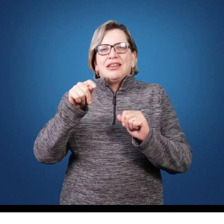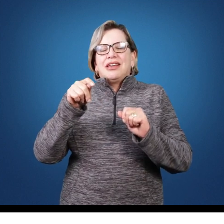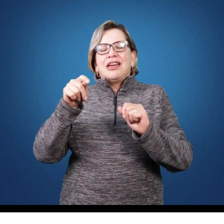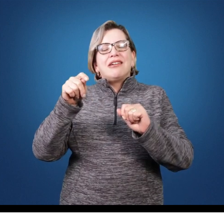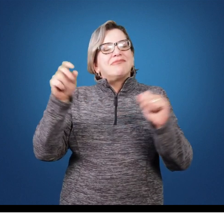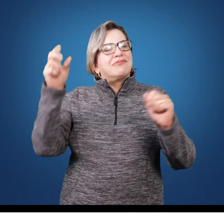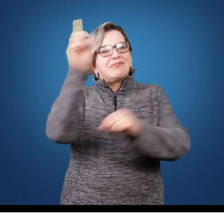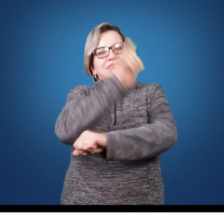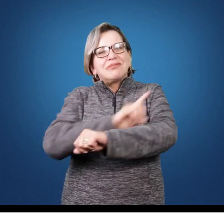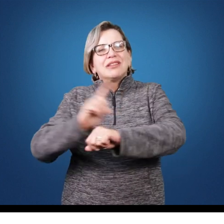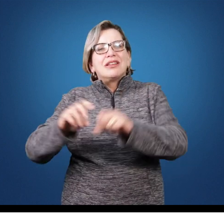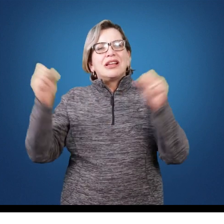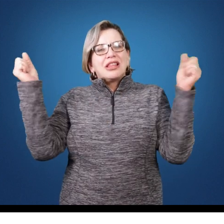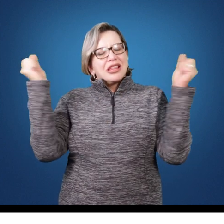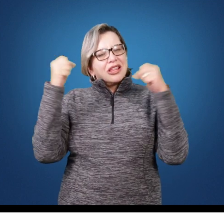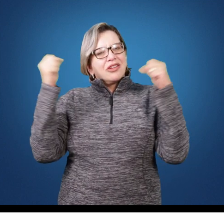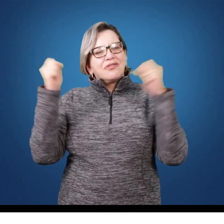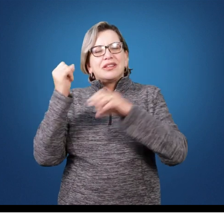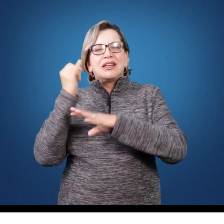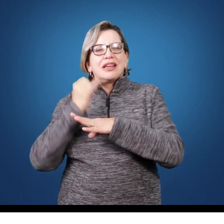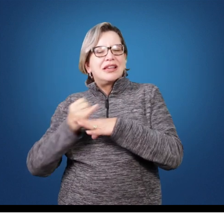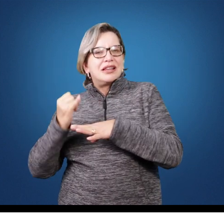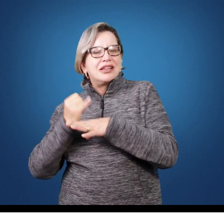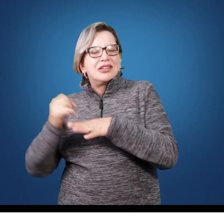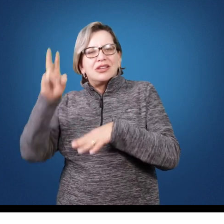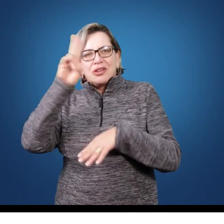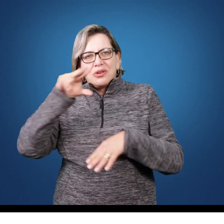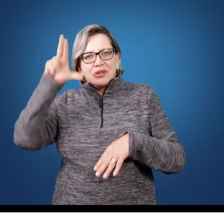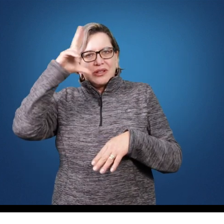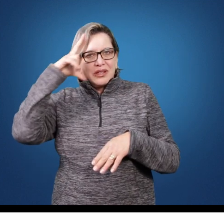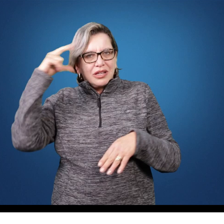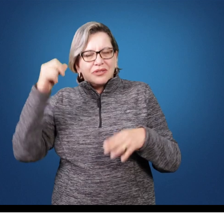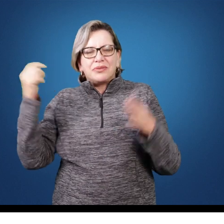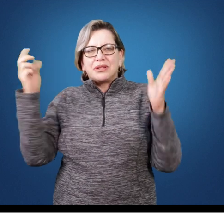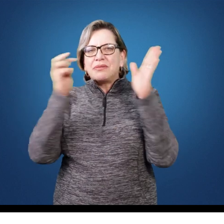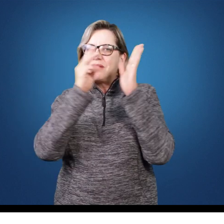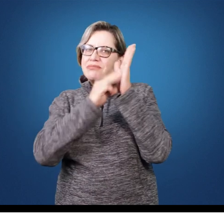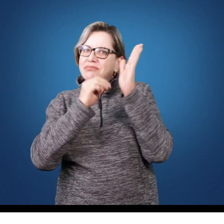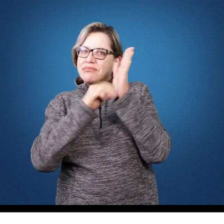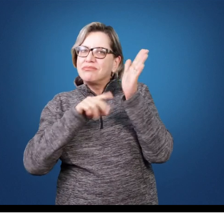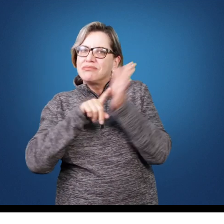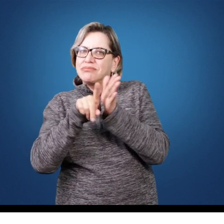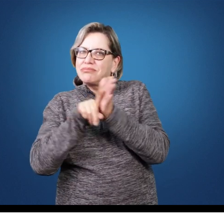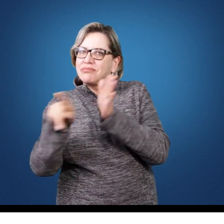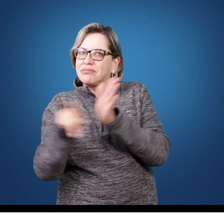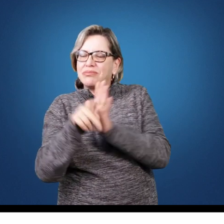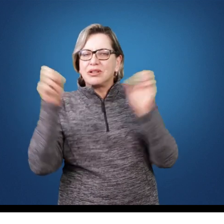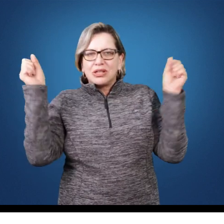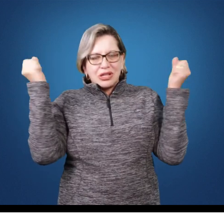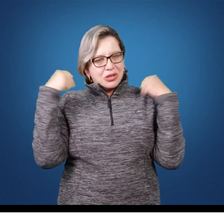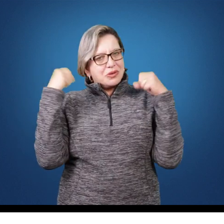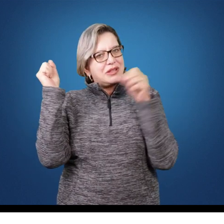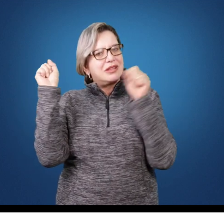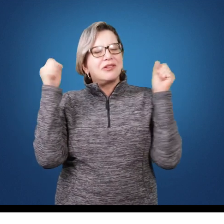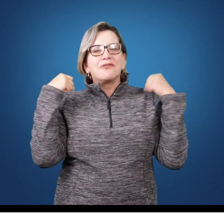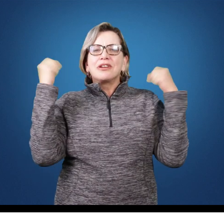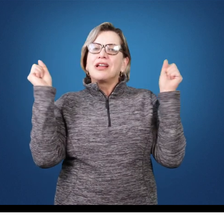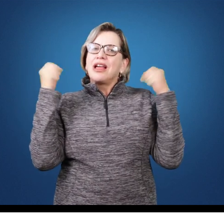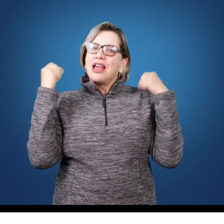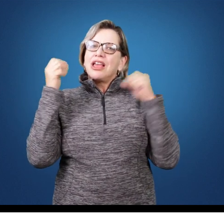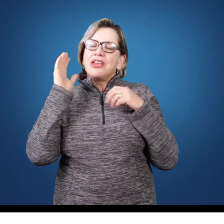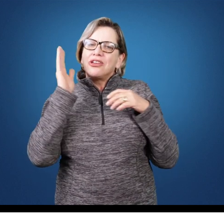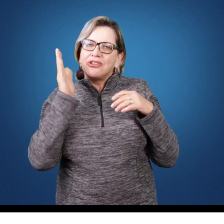e vamos trabalhar a disciplina de metodologia da pesquisa em educação física. Essa é uma disciplina que eu já venho trabalhando ao longo